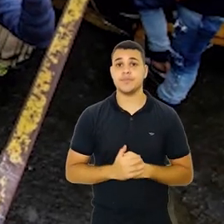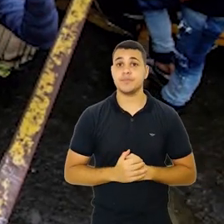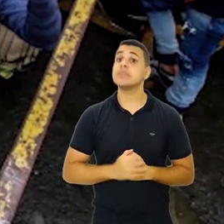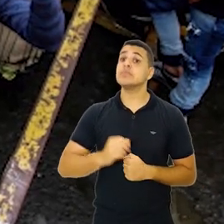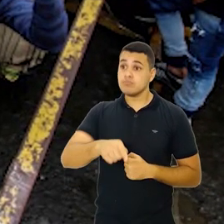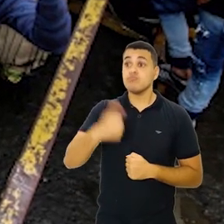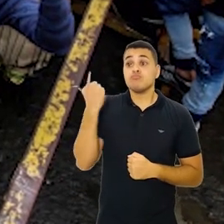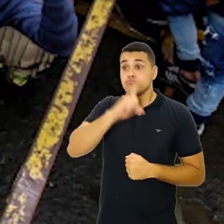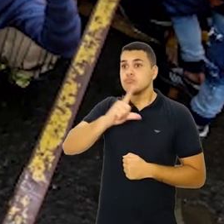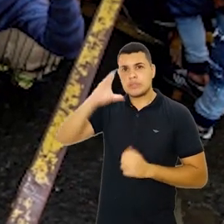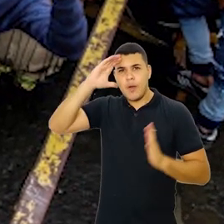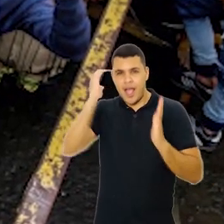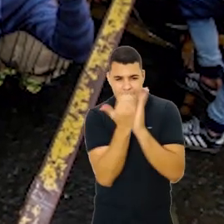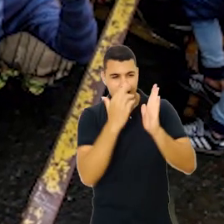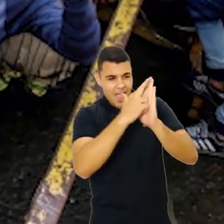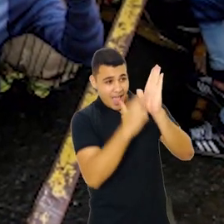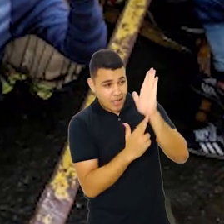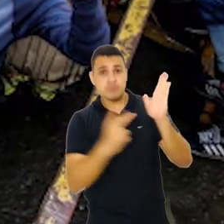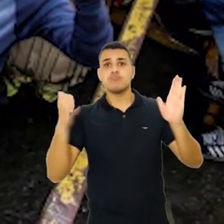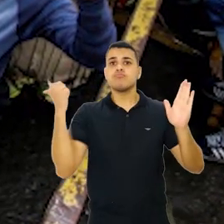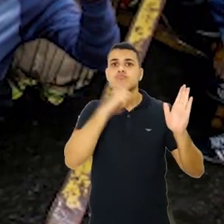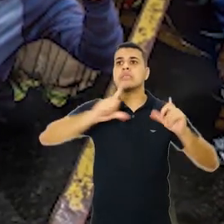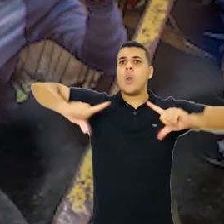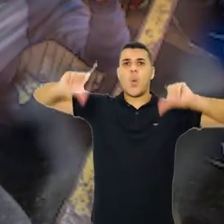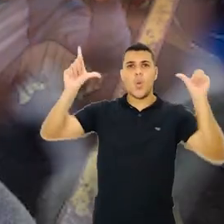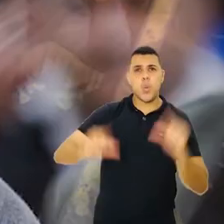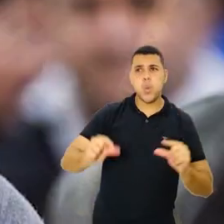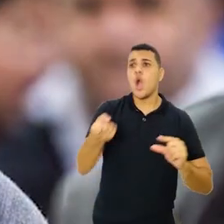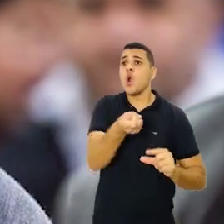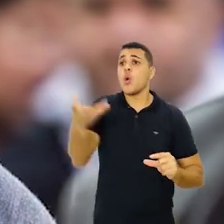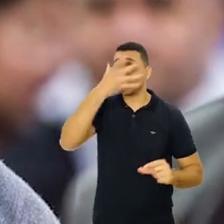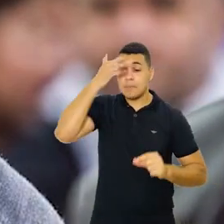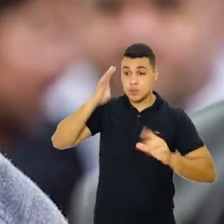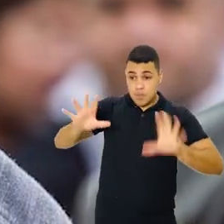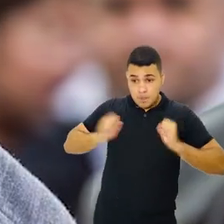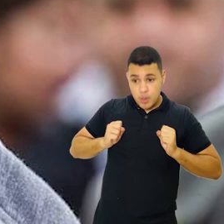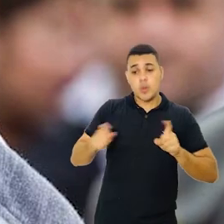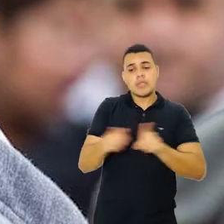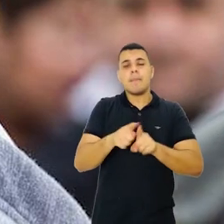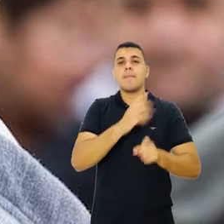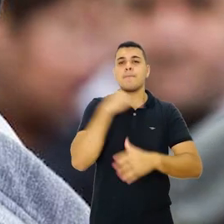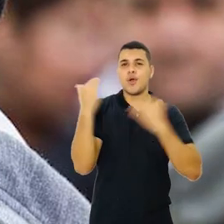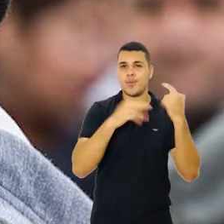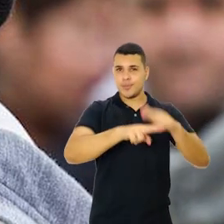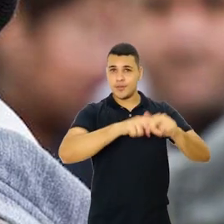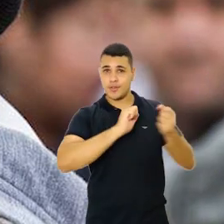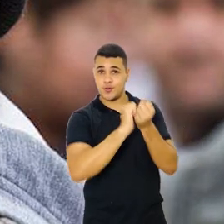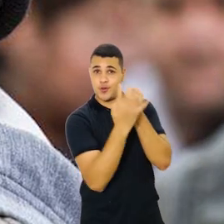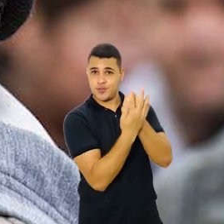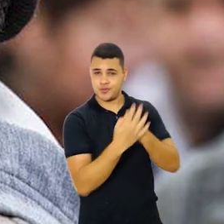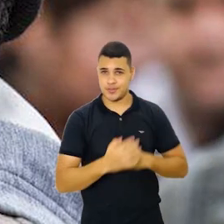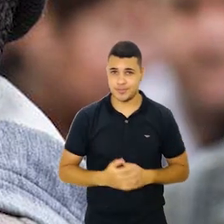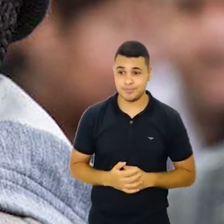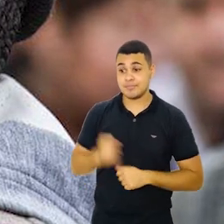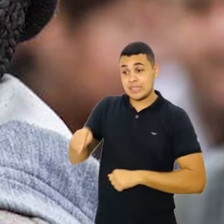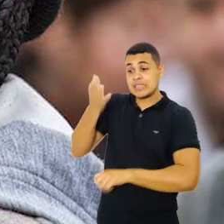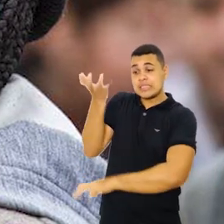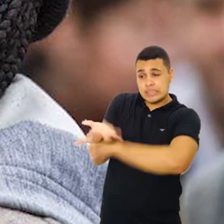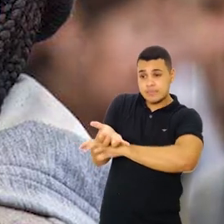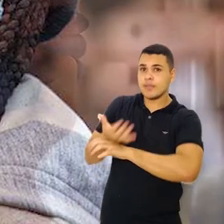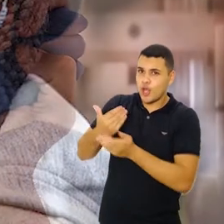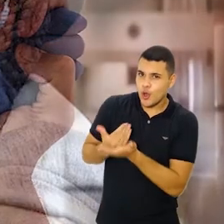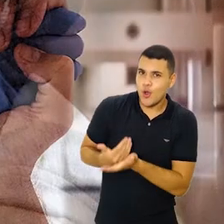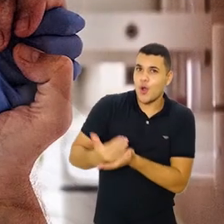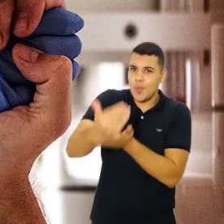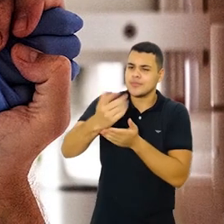risca. Só assim conseguiremos reduzir as fatalidades decorrentes desse vírus. Nossa